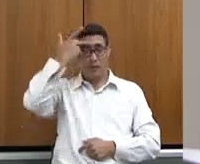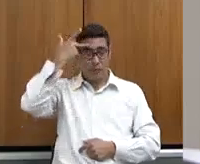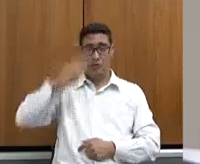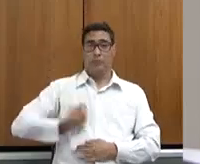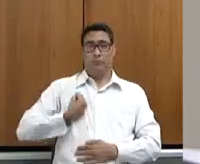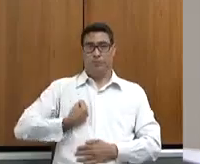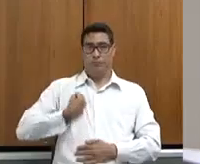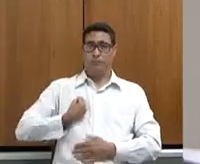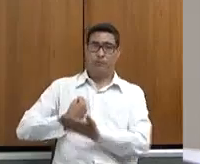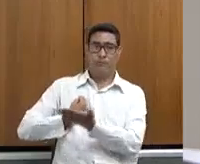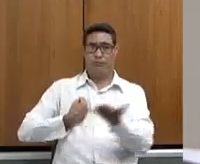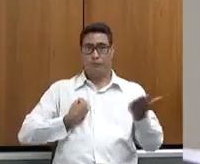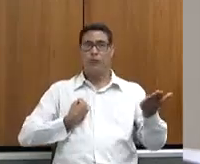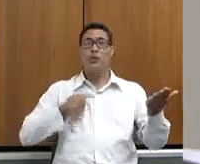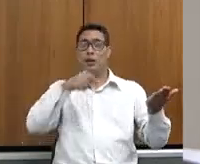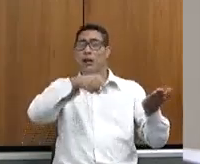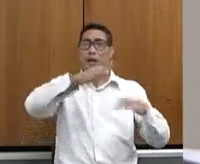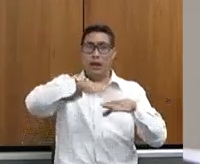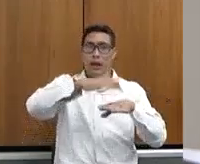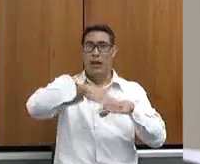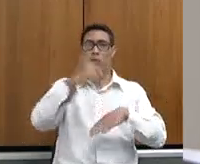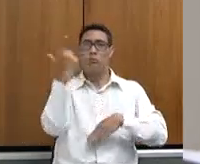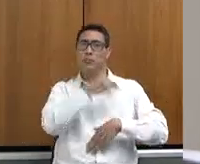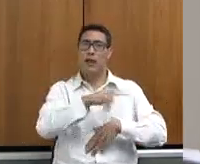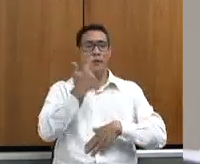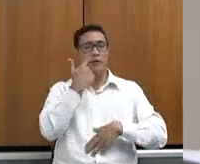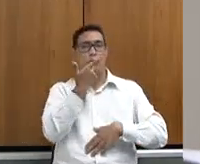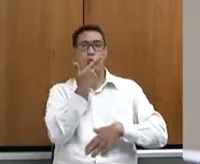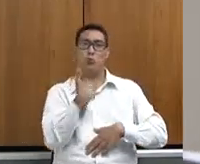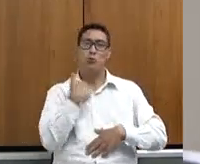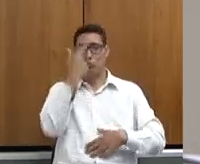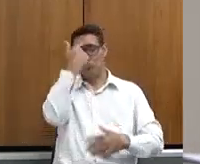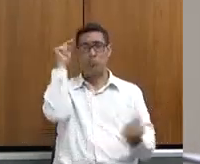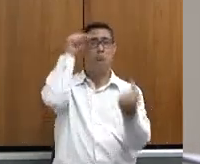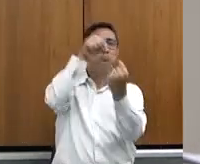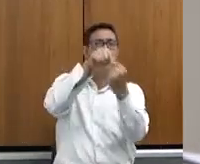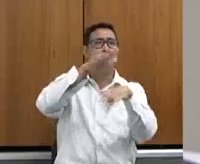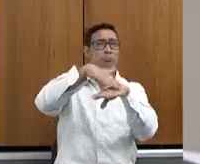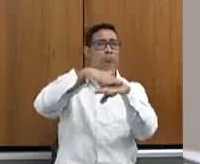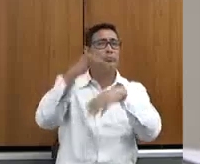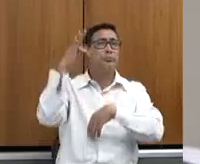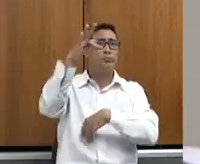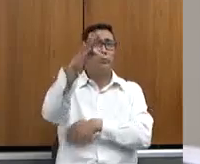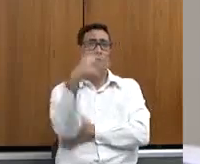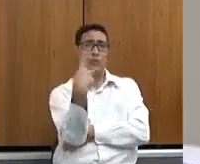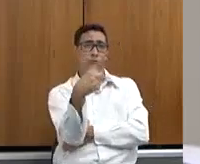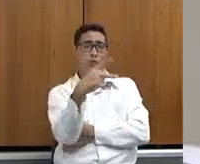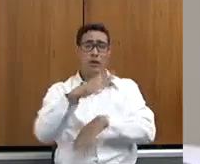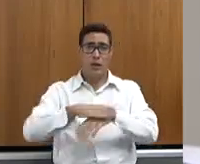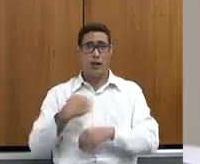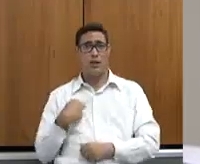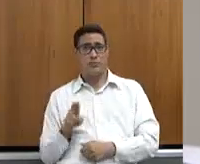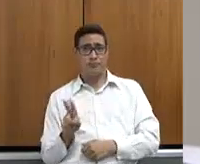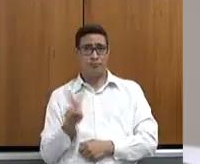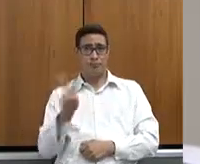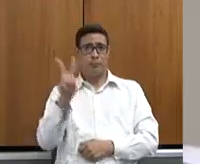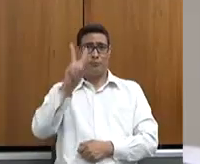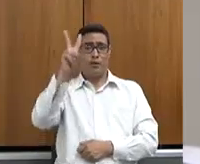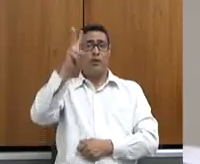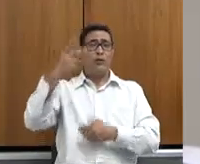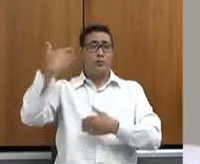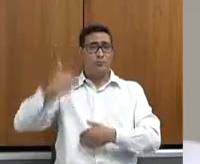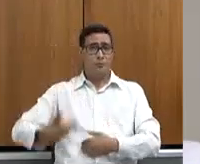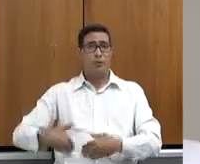carreira, que ele entenda, que ele enxergue qual é a sua perspectiva de futuro, uma perspectiva de valorização, então, realização de